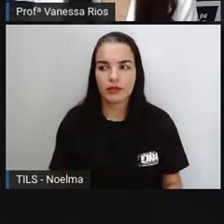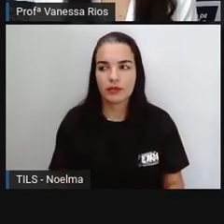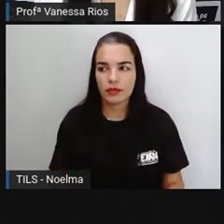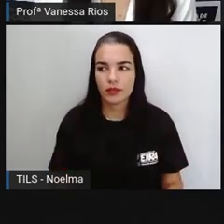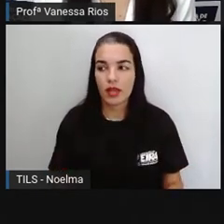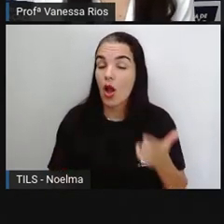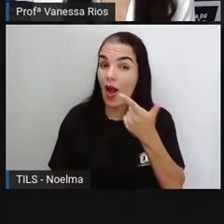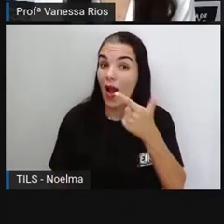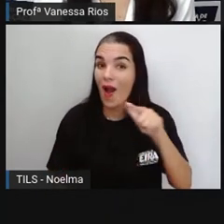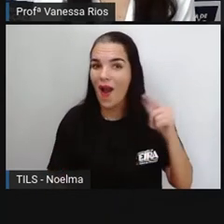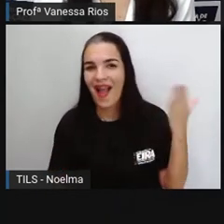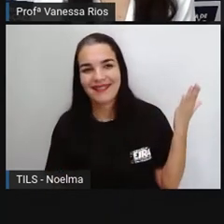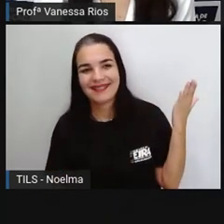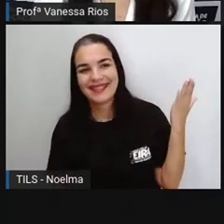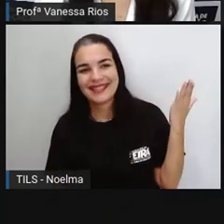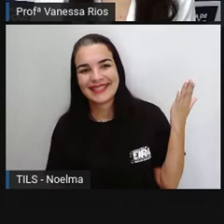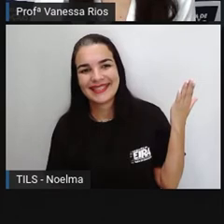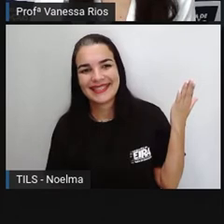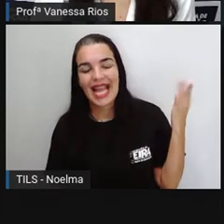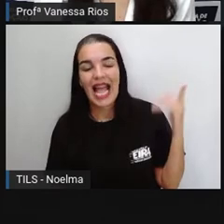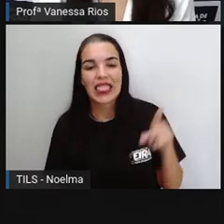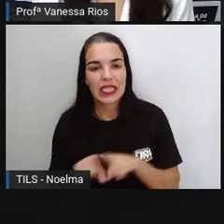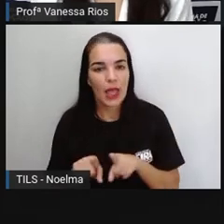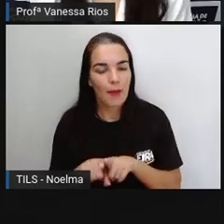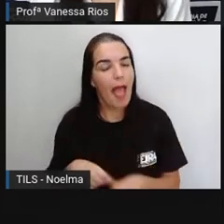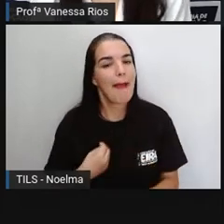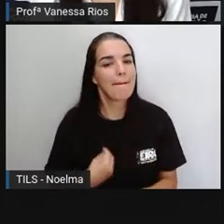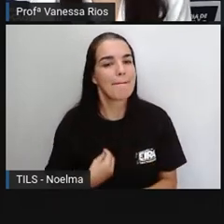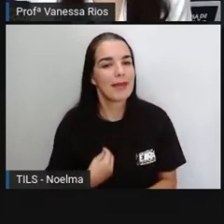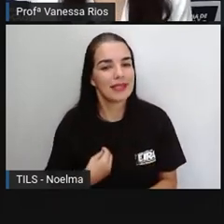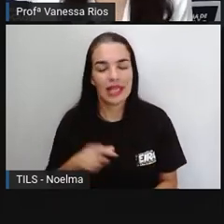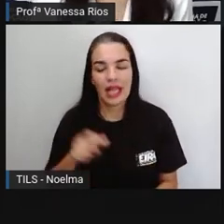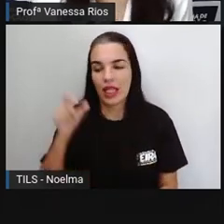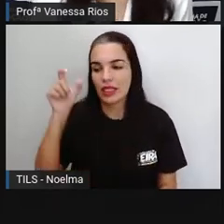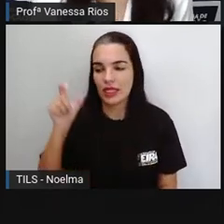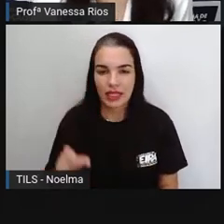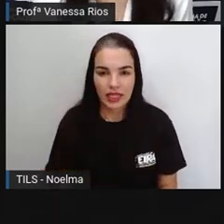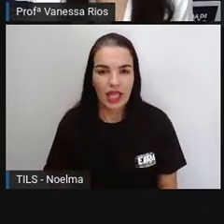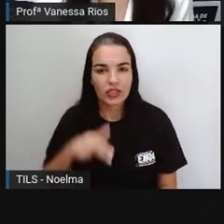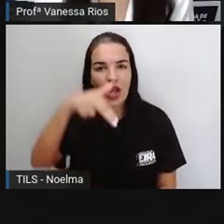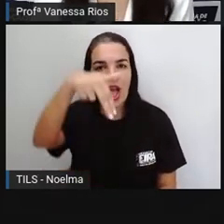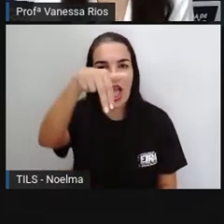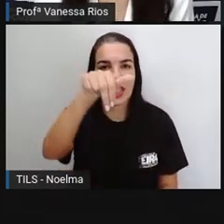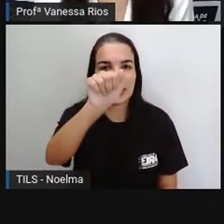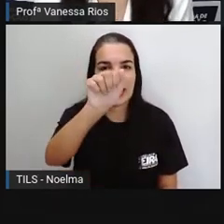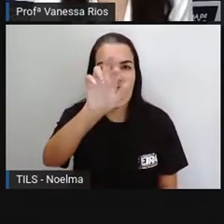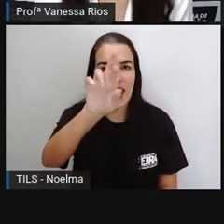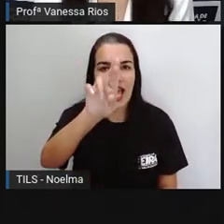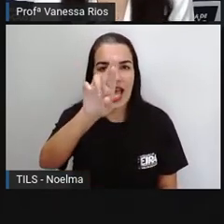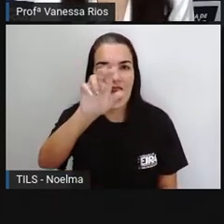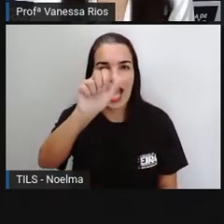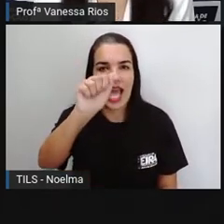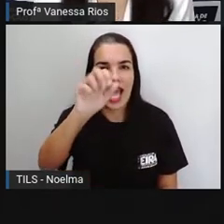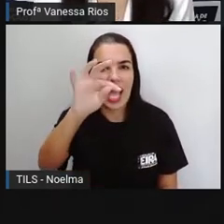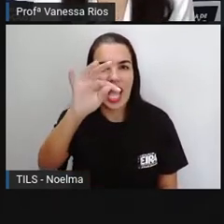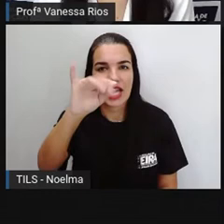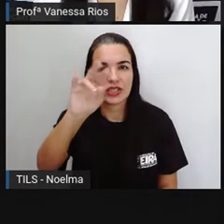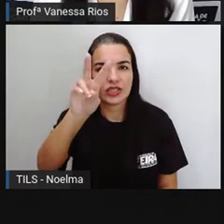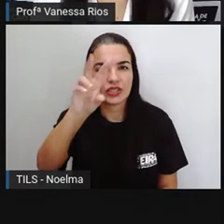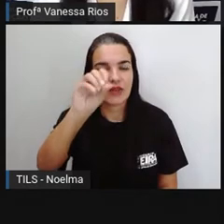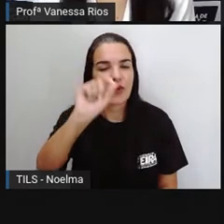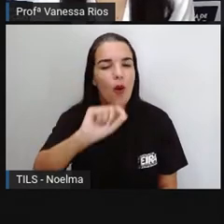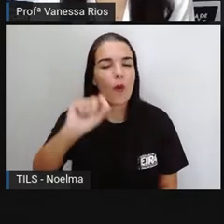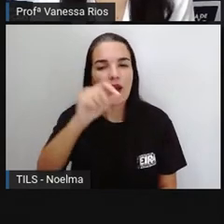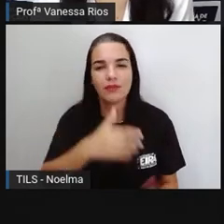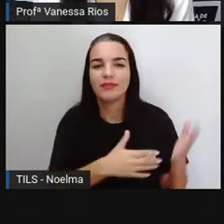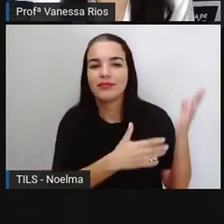E outro ponto aí, muito presente nos textos narrativos, a gente já viu aí a utilização dessa pontuação, que é o